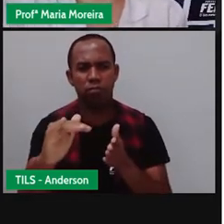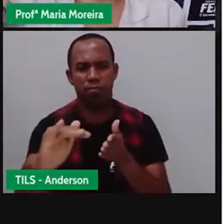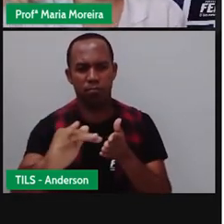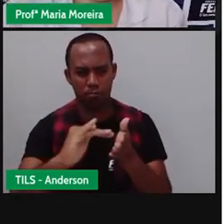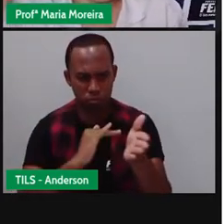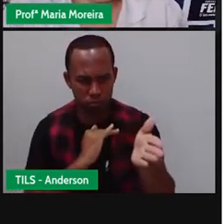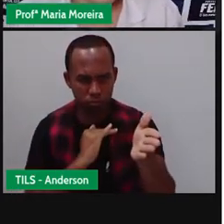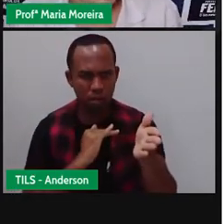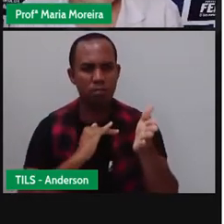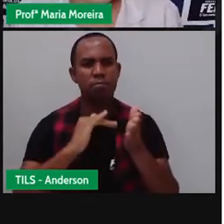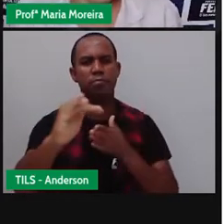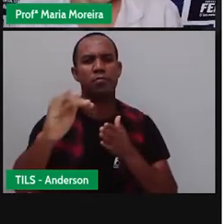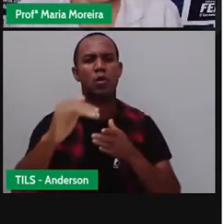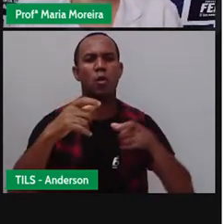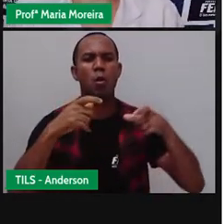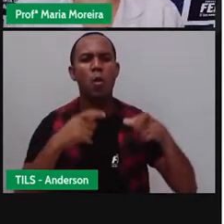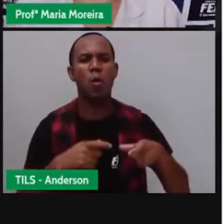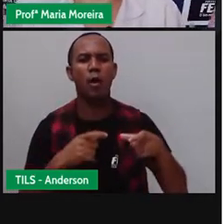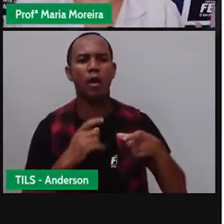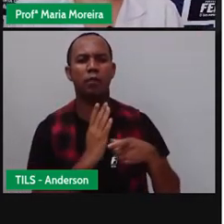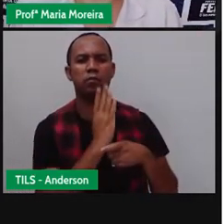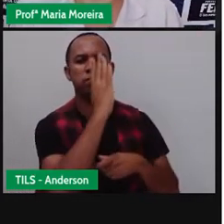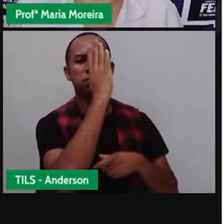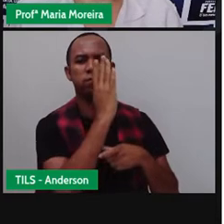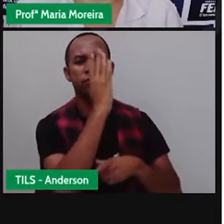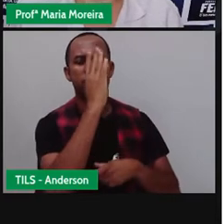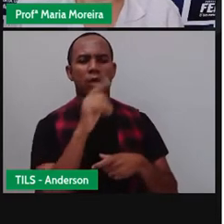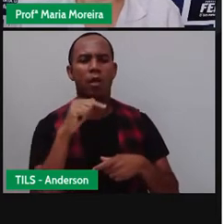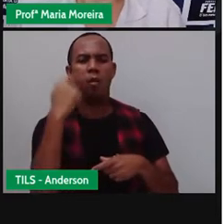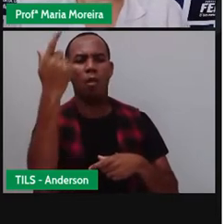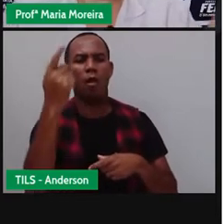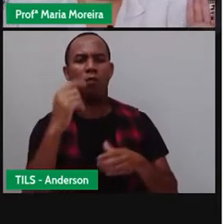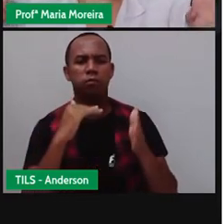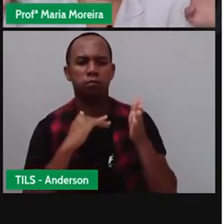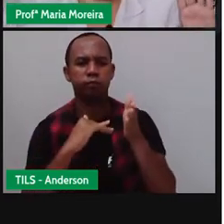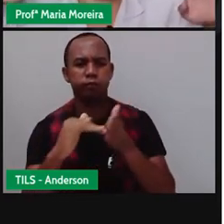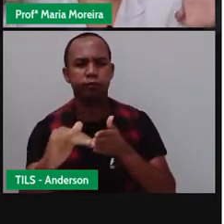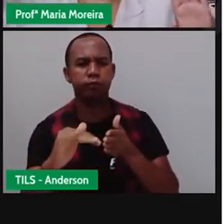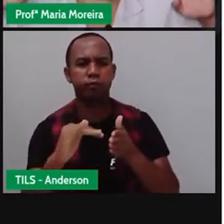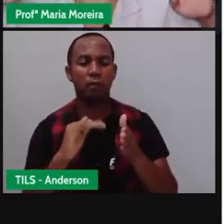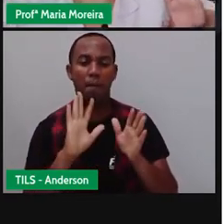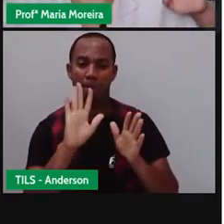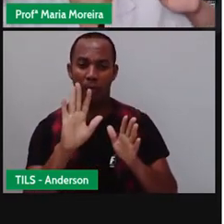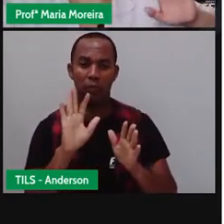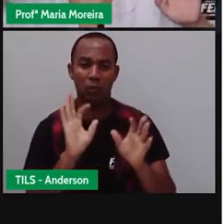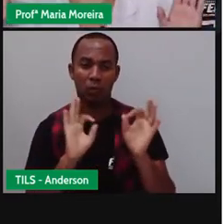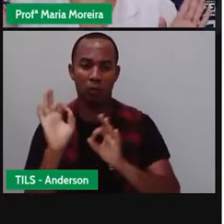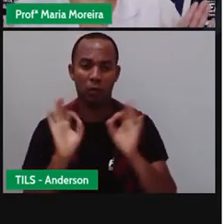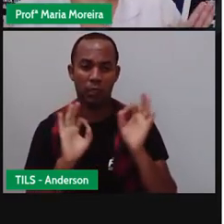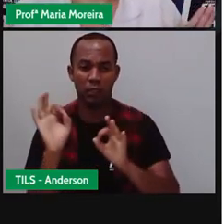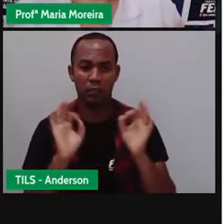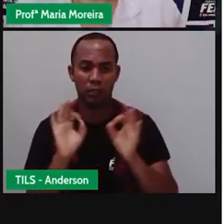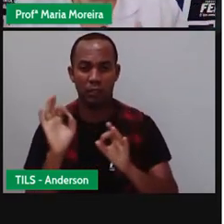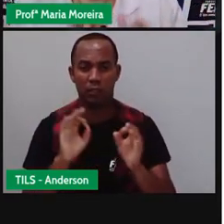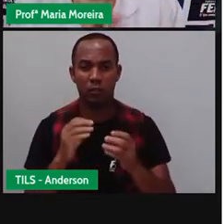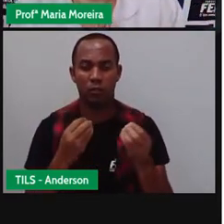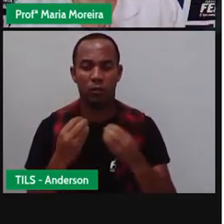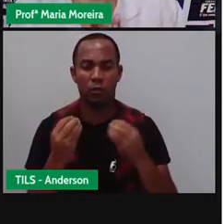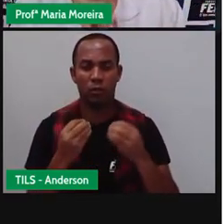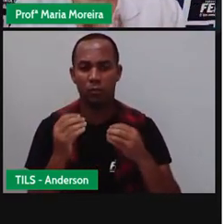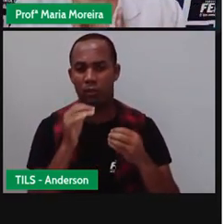de uma torre à outra. Era uma espécie de telefone sem fio. Só que era um negócio bem organizado, né? Porque você ia pelos símbolos.